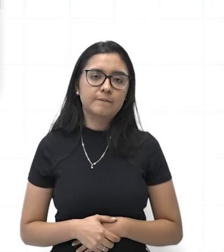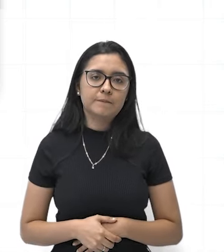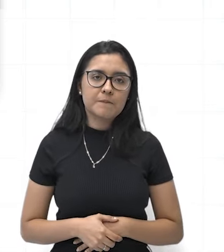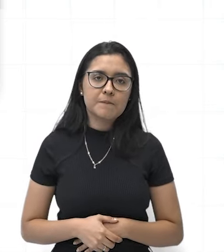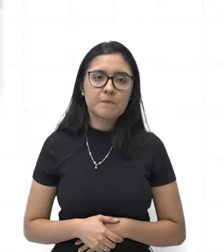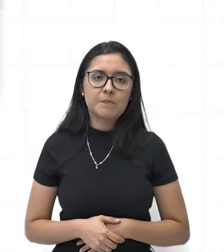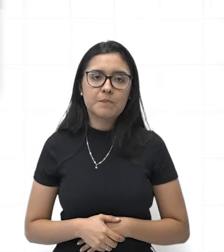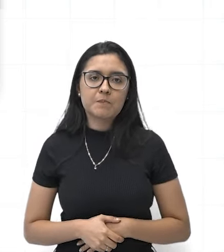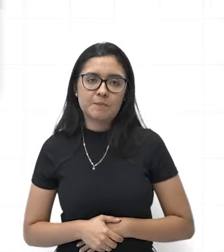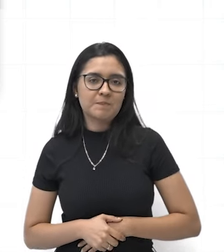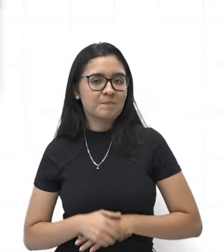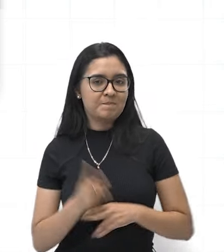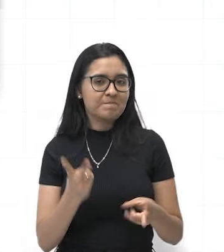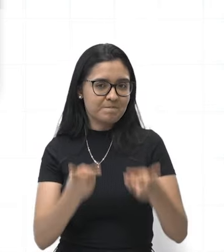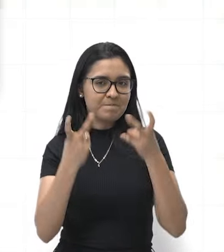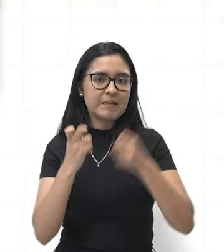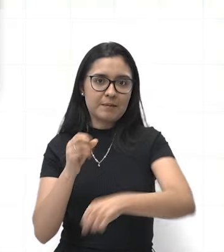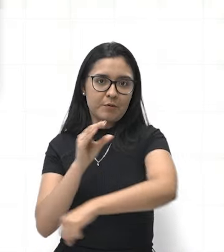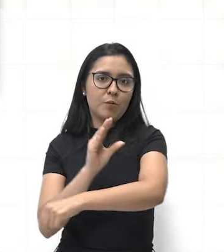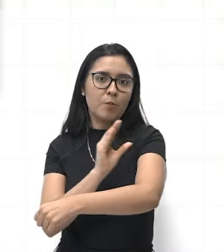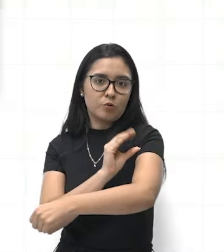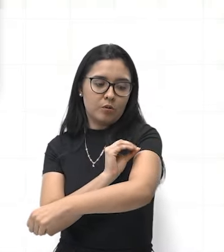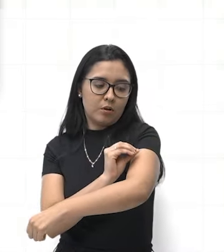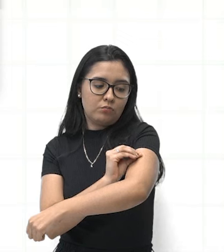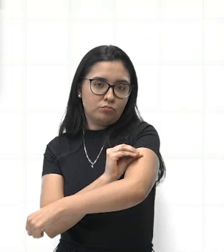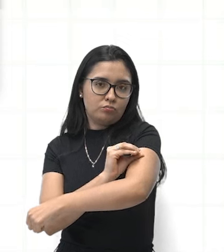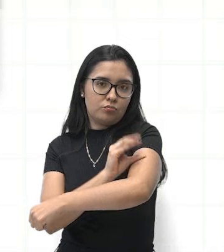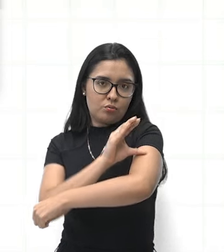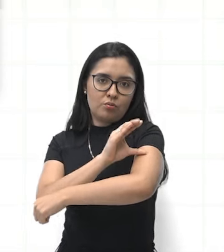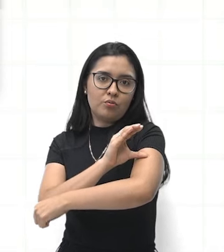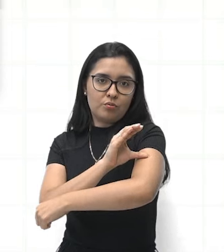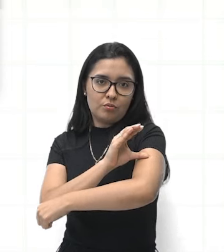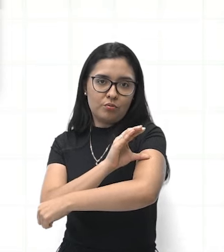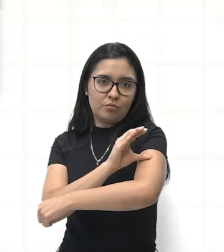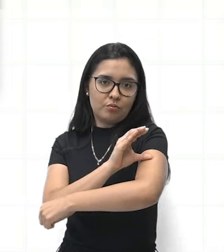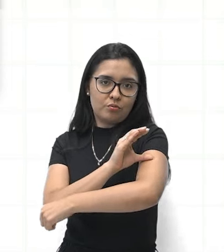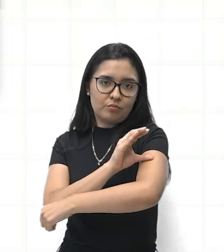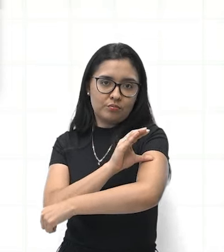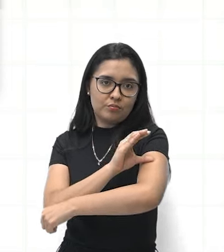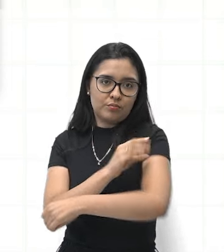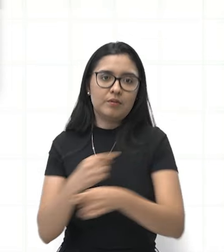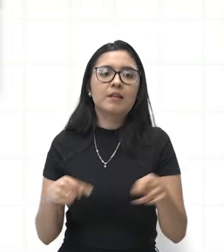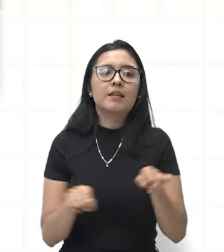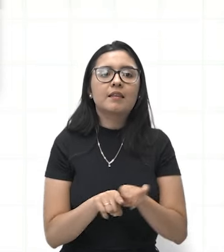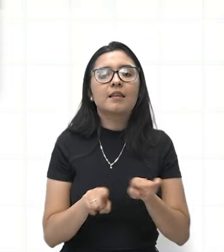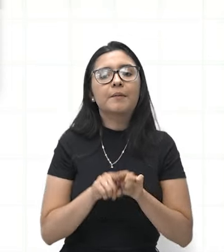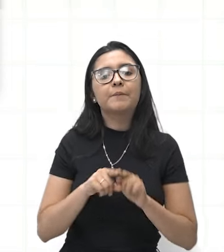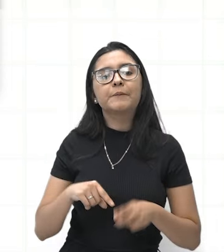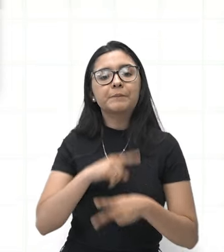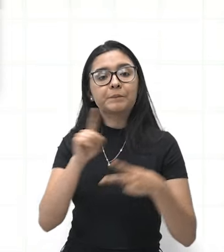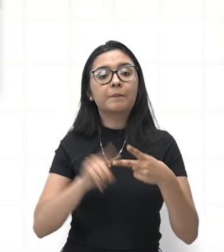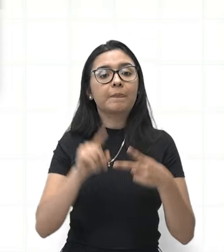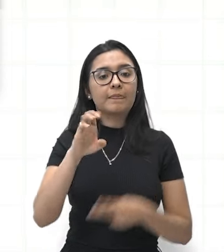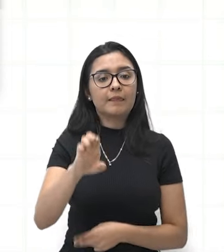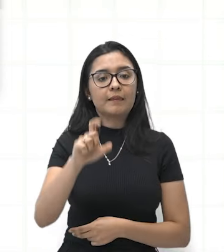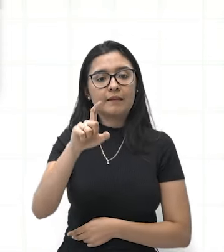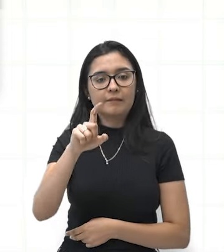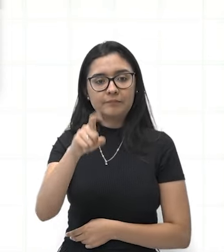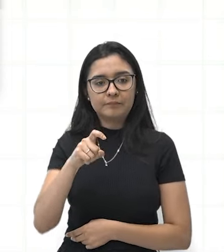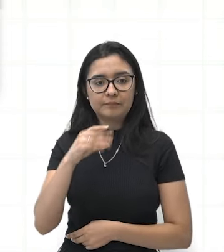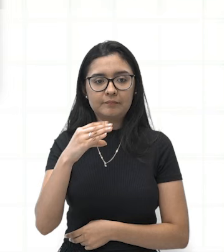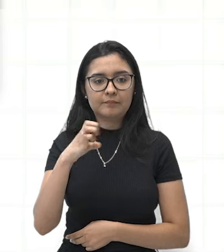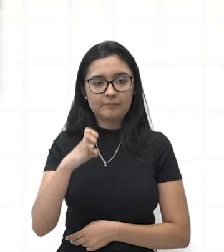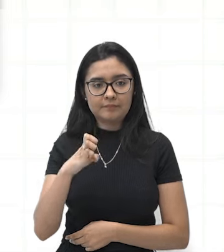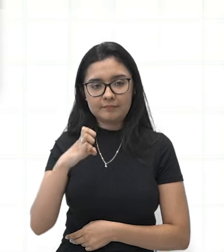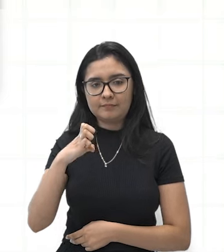aumenta aqui de volume. Certo? Isocêntrica. O músculo produz